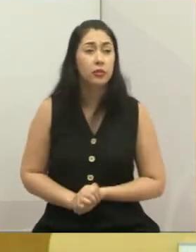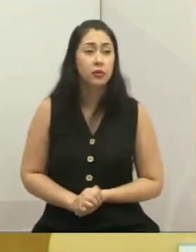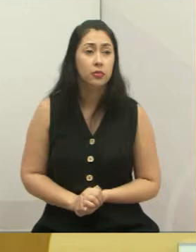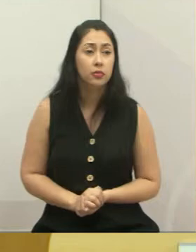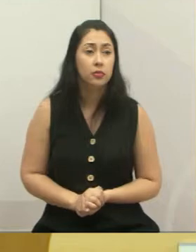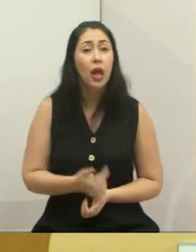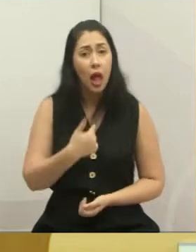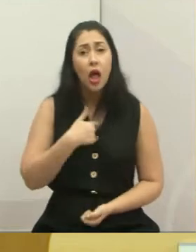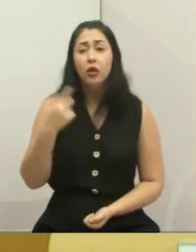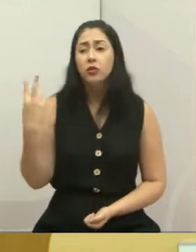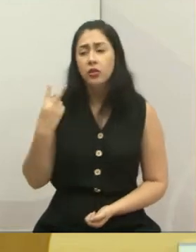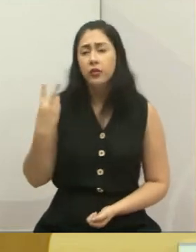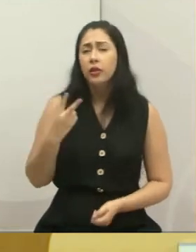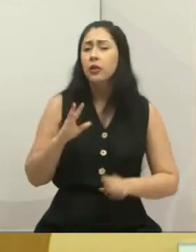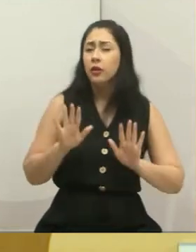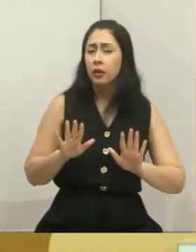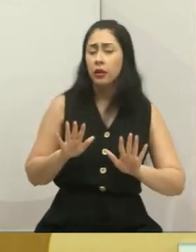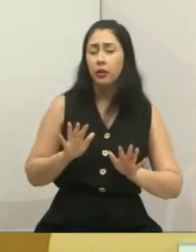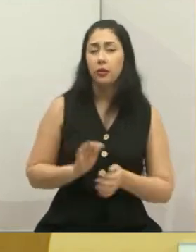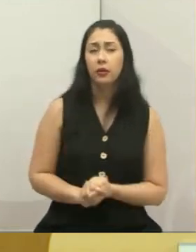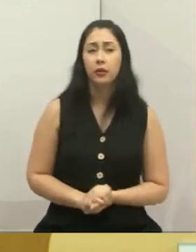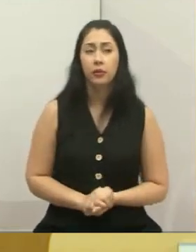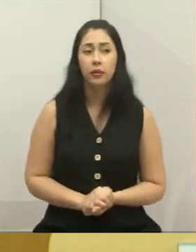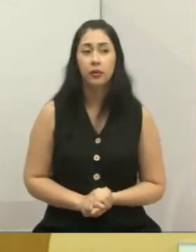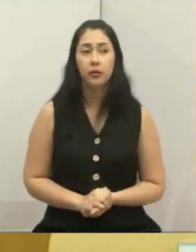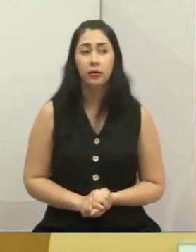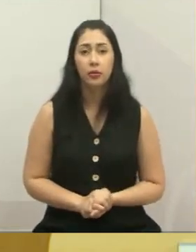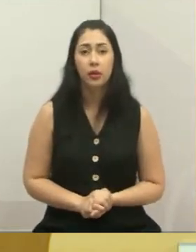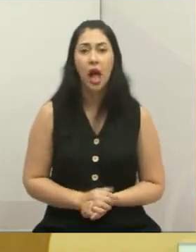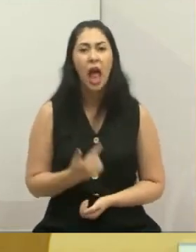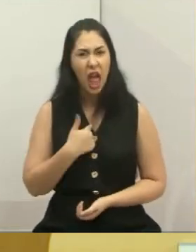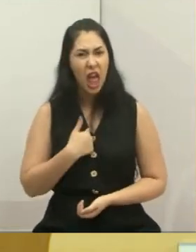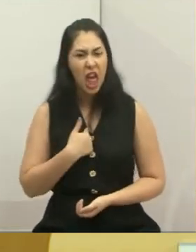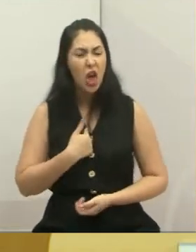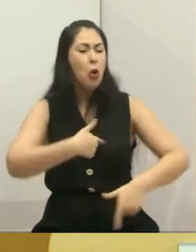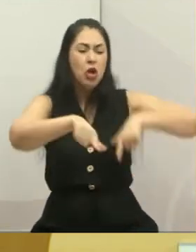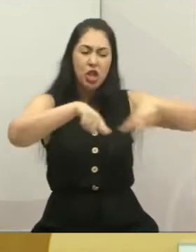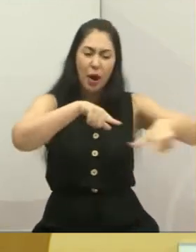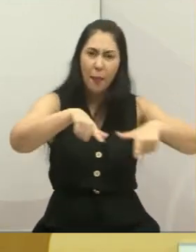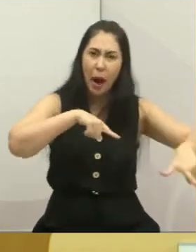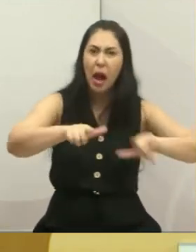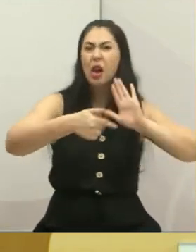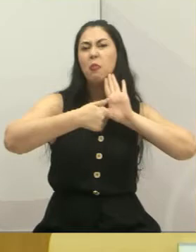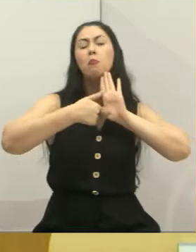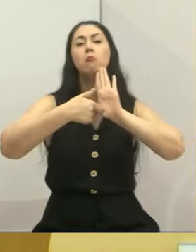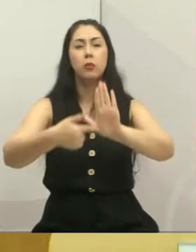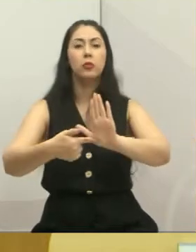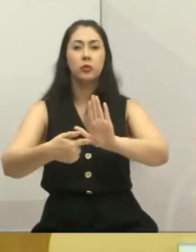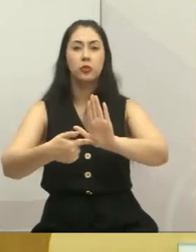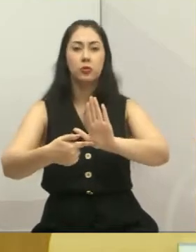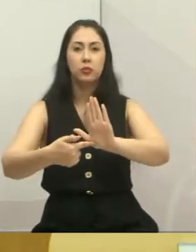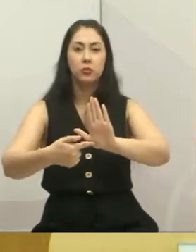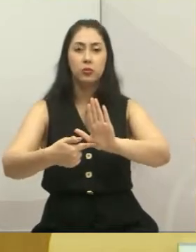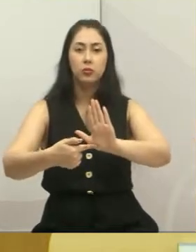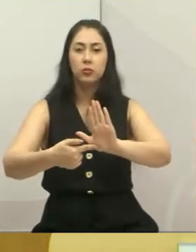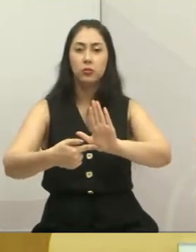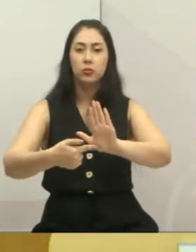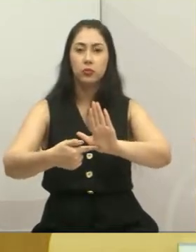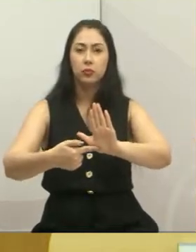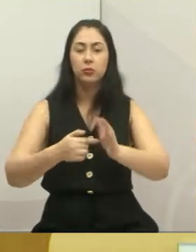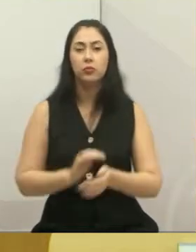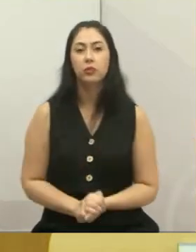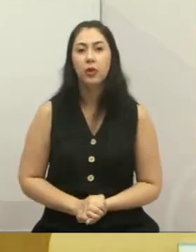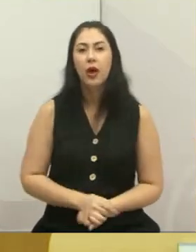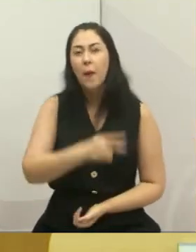eu sou aquele vereador que é o seguinte, eu mato a cobra e mostro o pau. Isso é o ditado dos